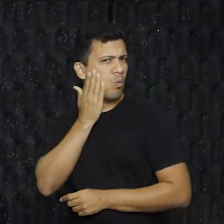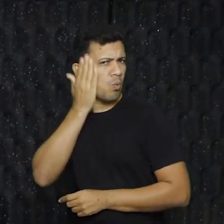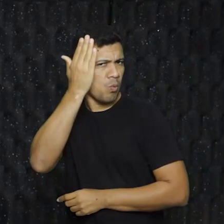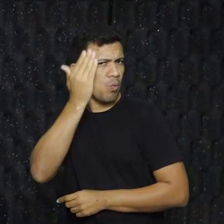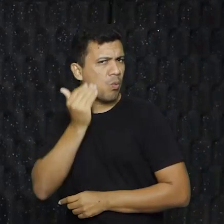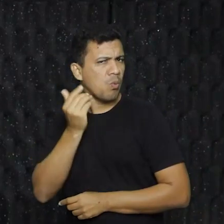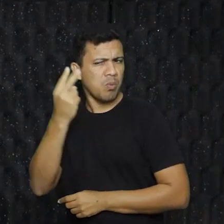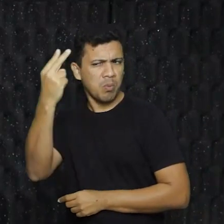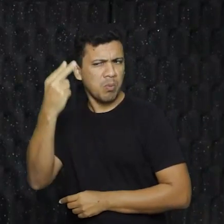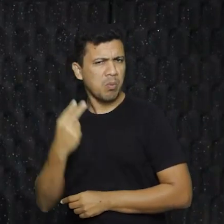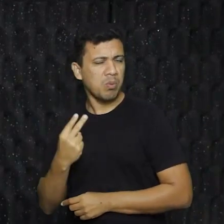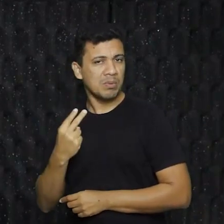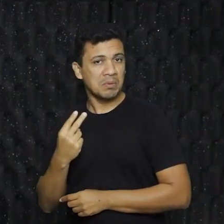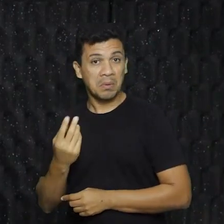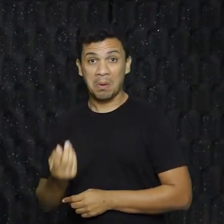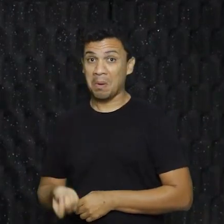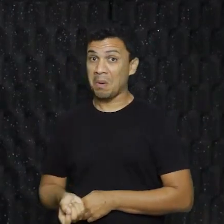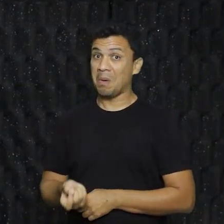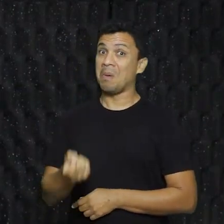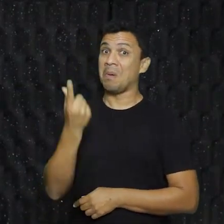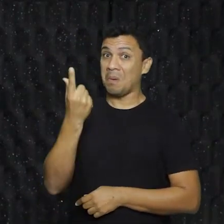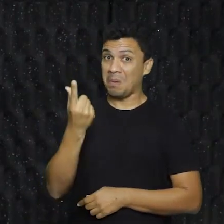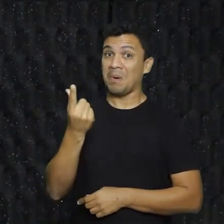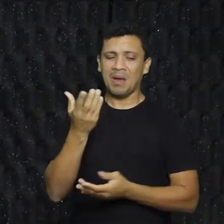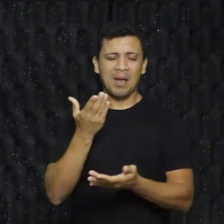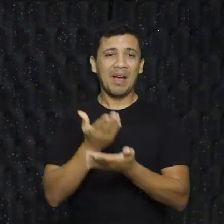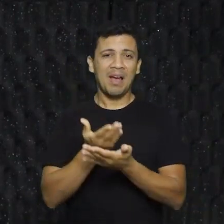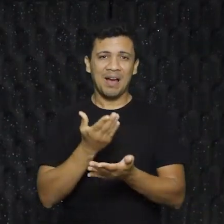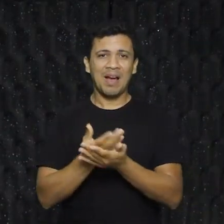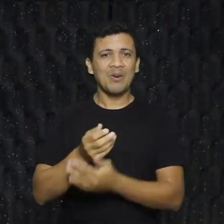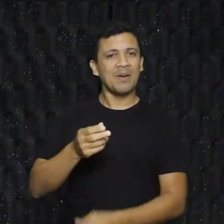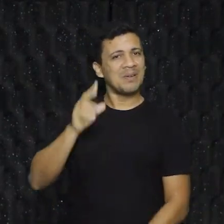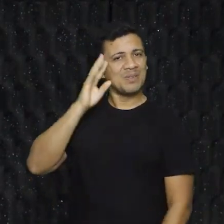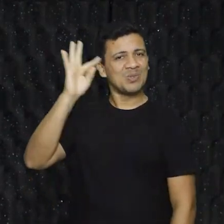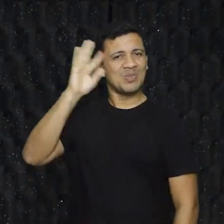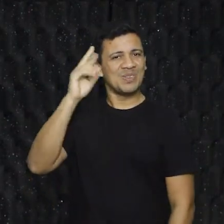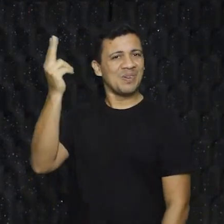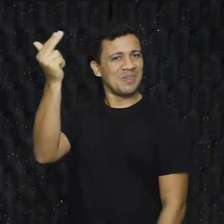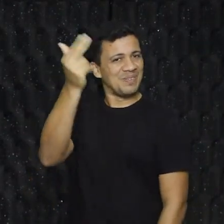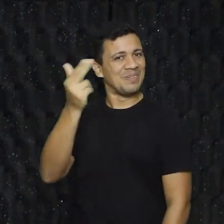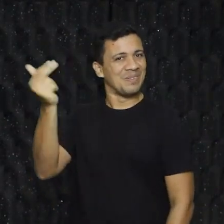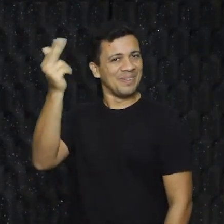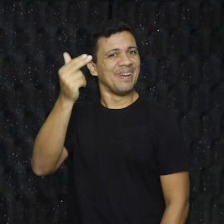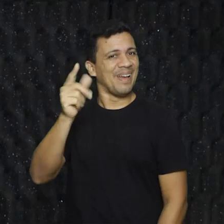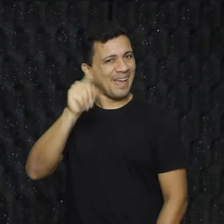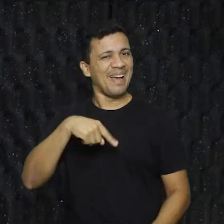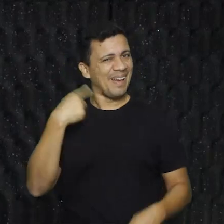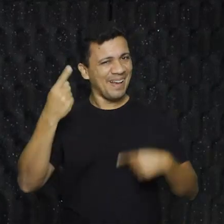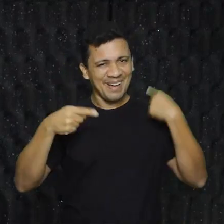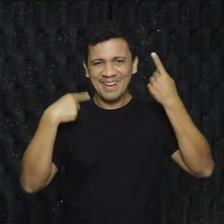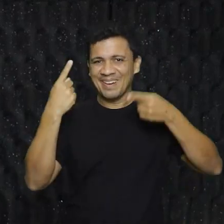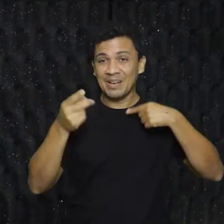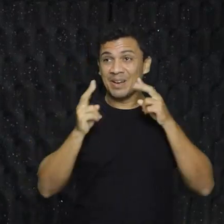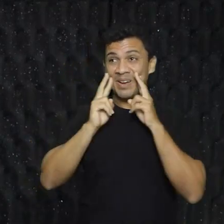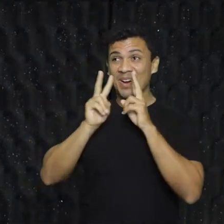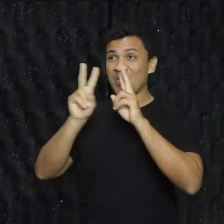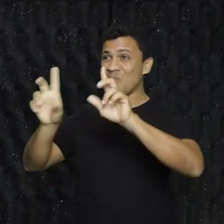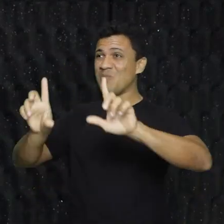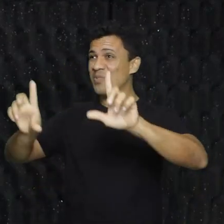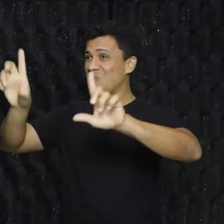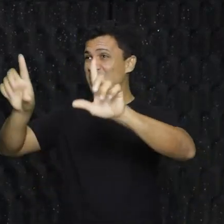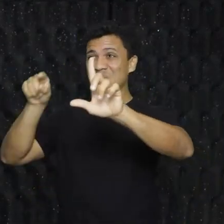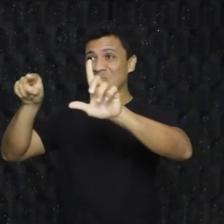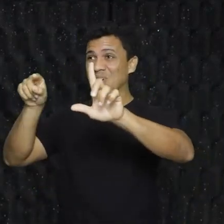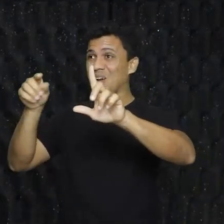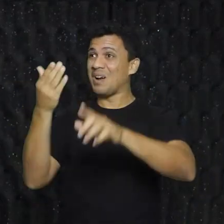Caramba, pois é. As aulas sobre surrealismo são justamente as mais malucas possíveis porque você vê coisas que estão no quadro, que você não